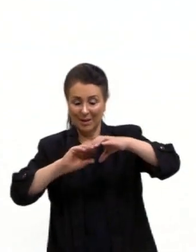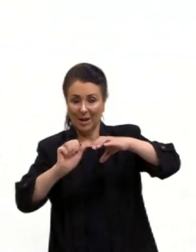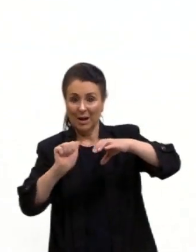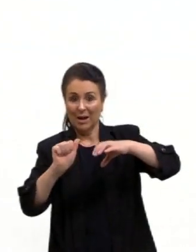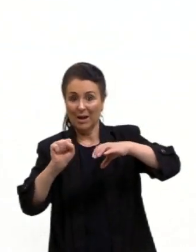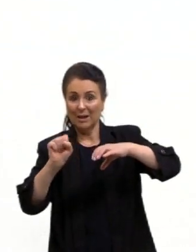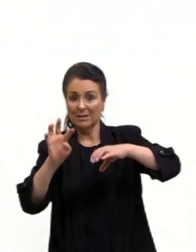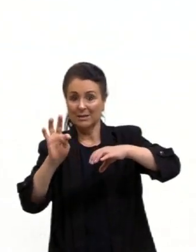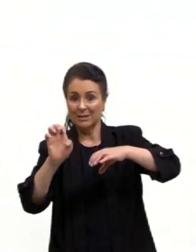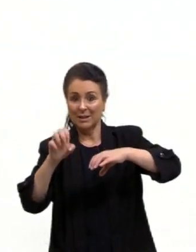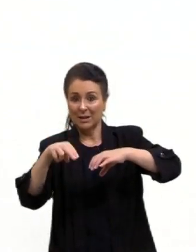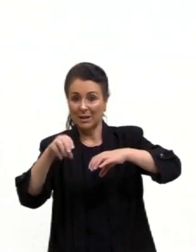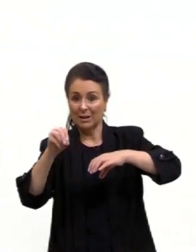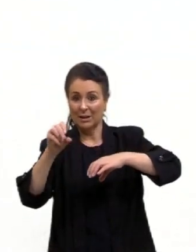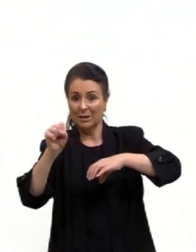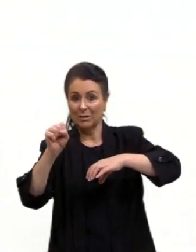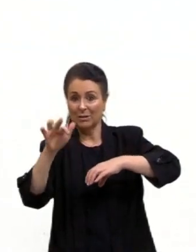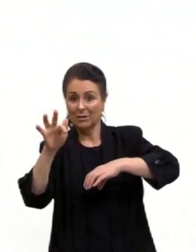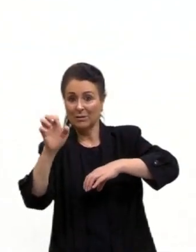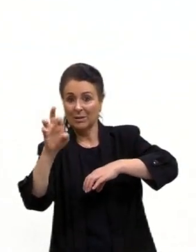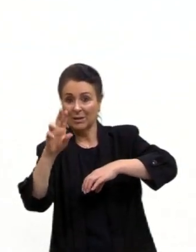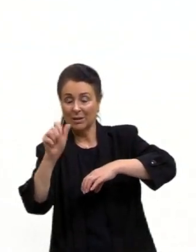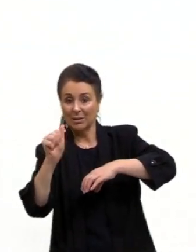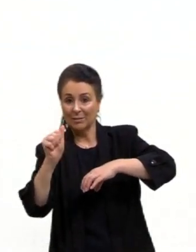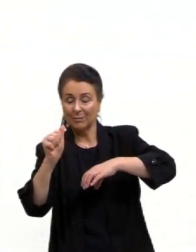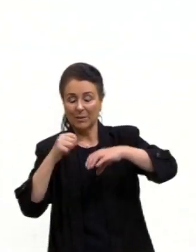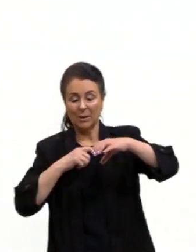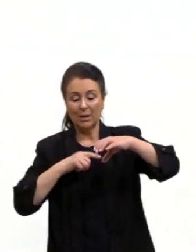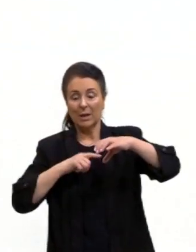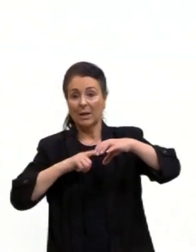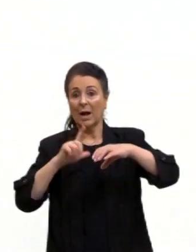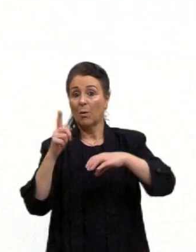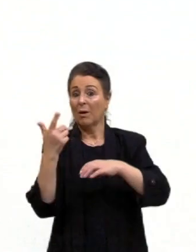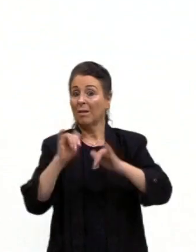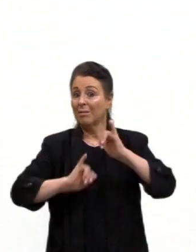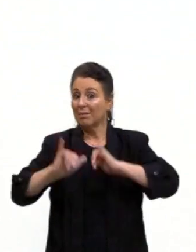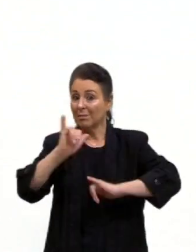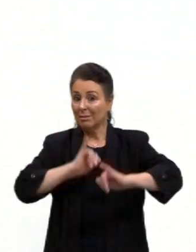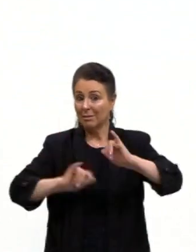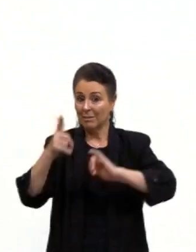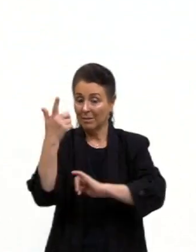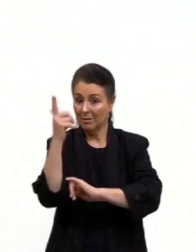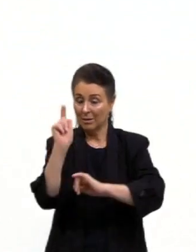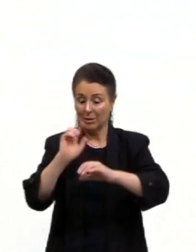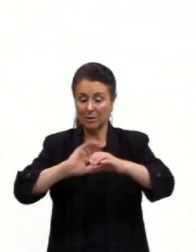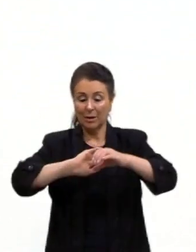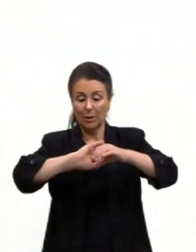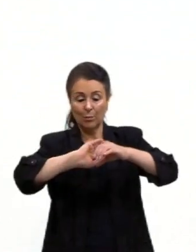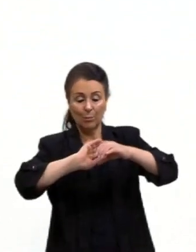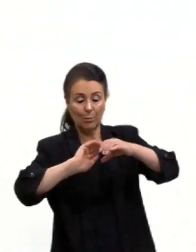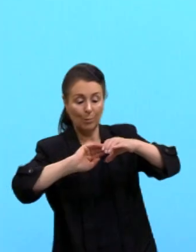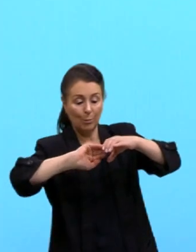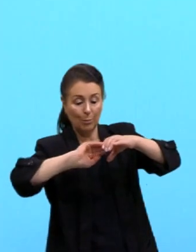essa concepção diferente. Já na geoquímica, nós vamos ter o manto superior e o manto inferior,